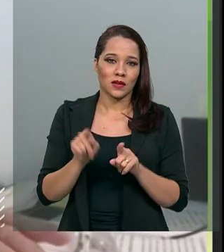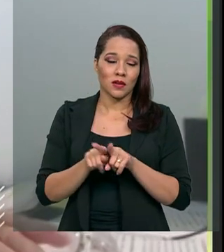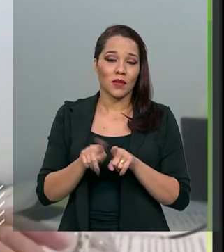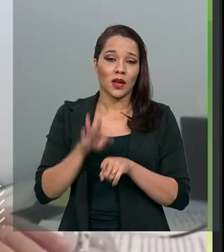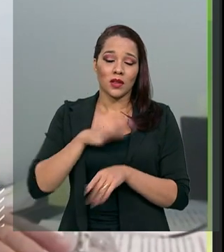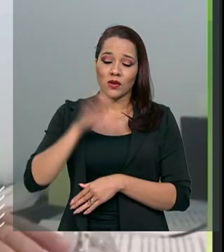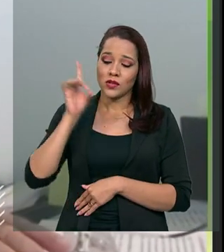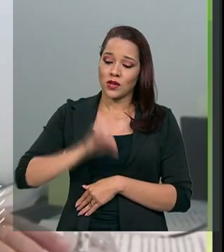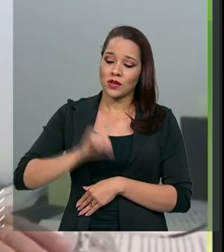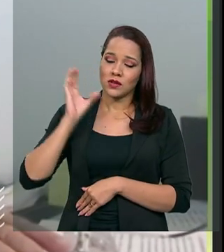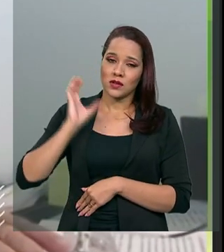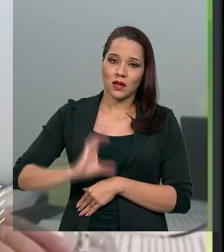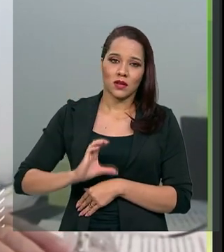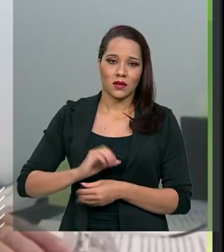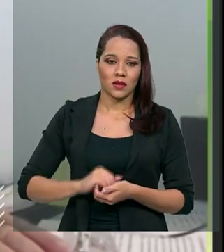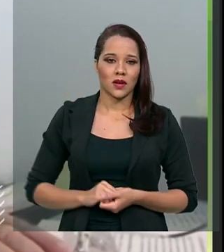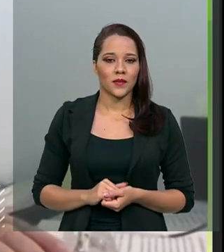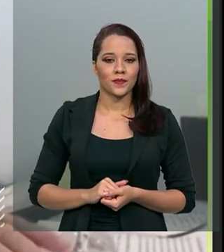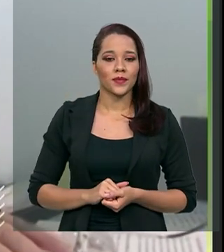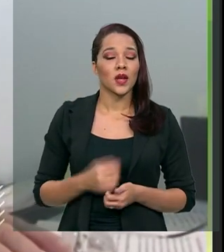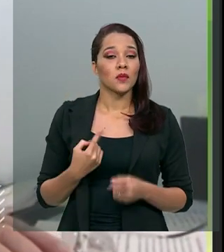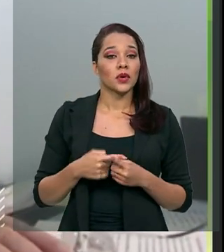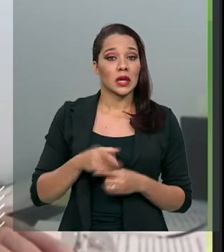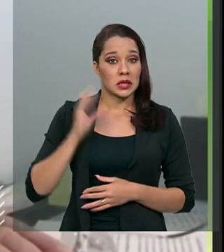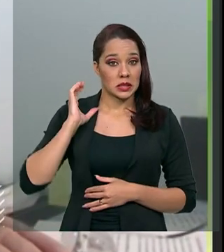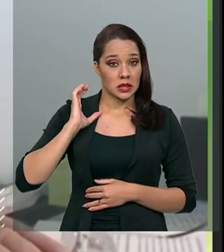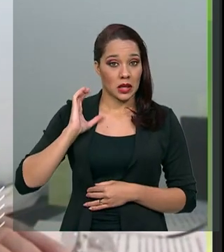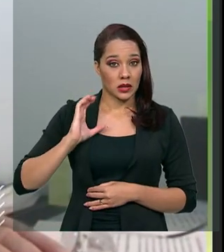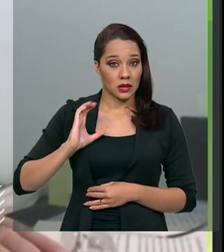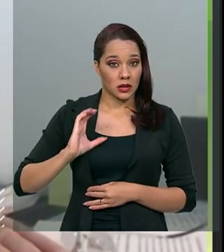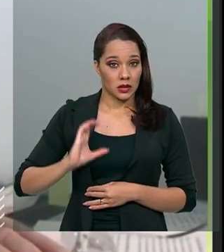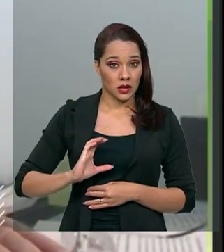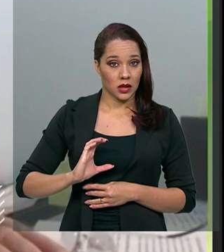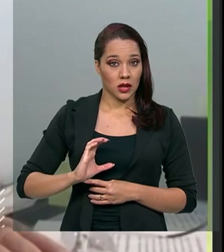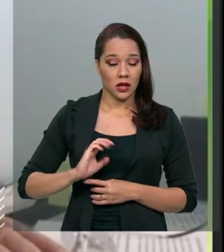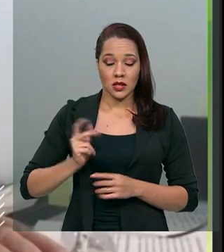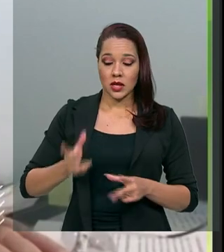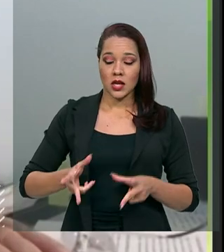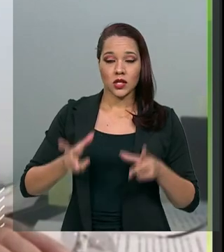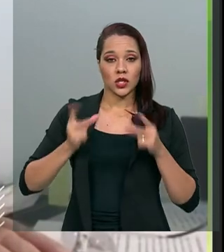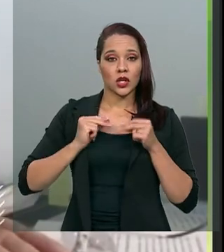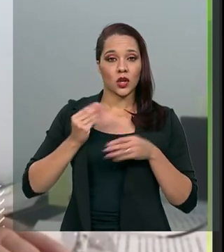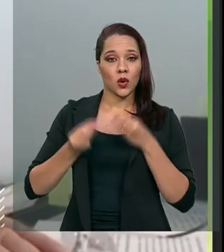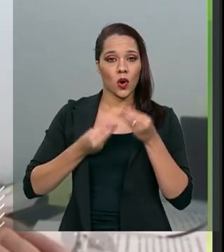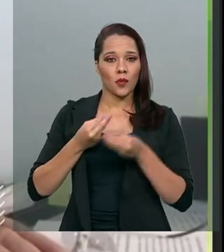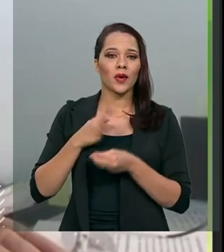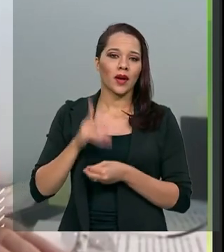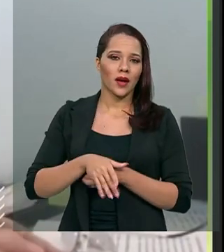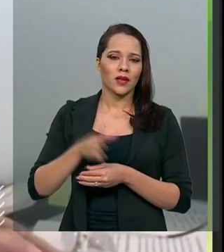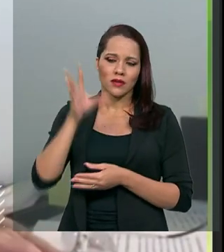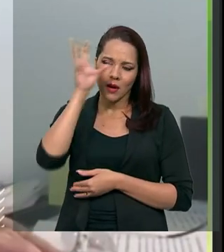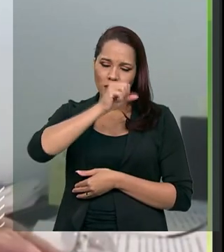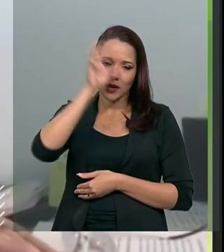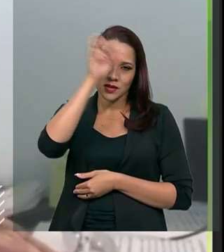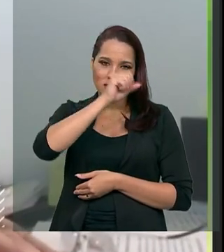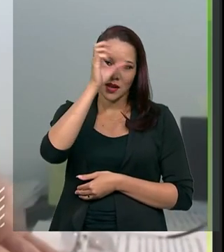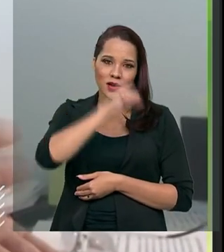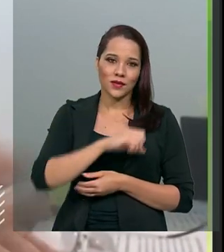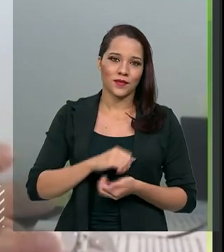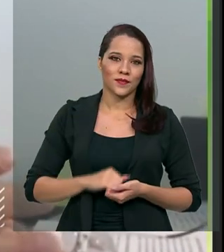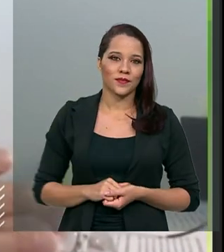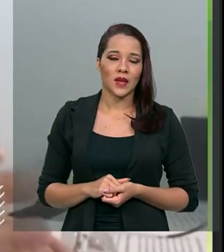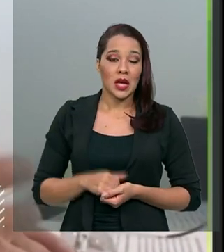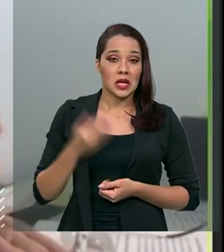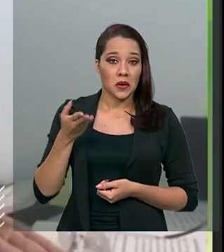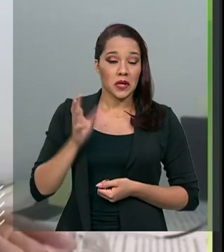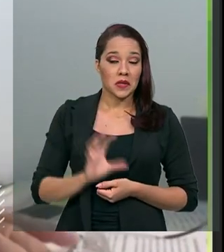cidadania. A cidadania se adquire através da instrução. Então, esses